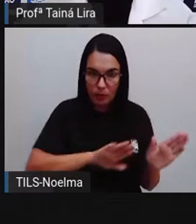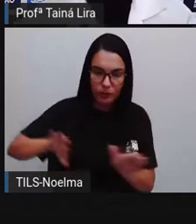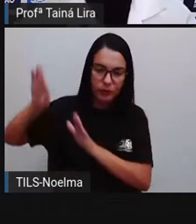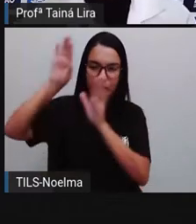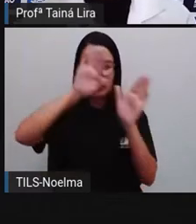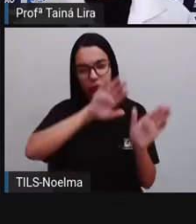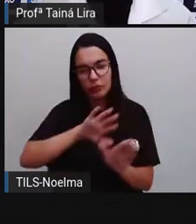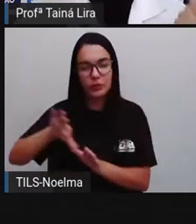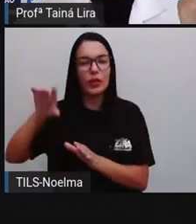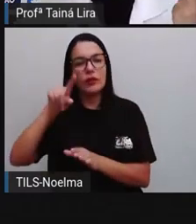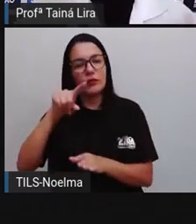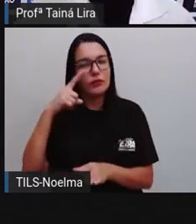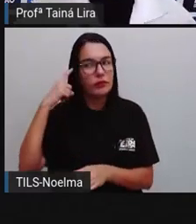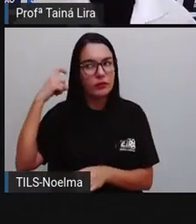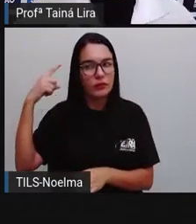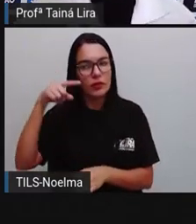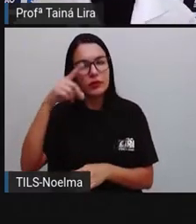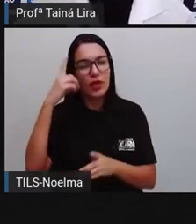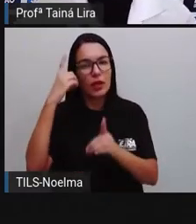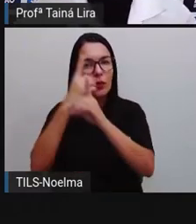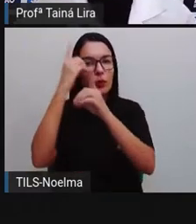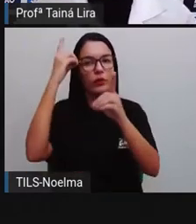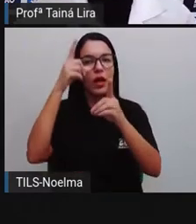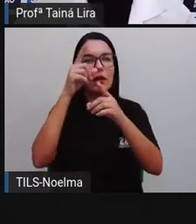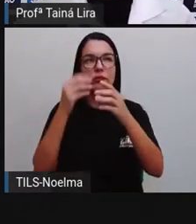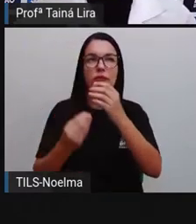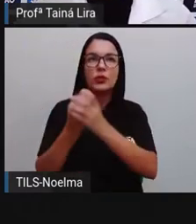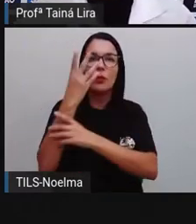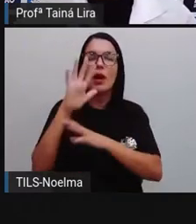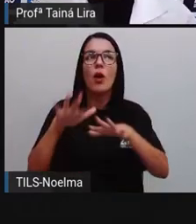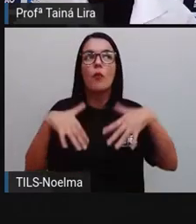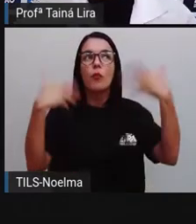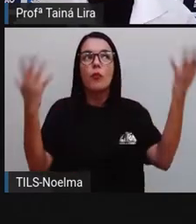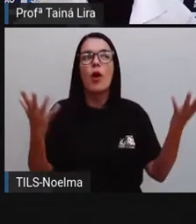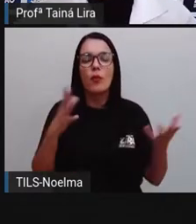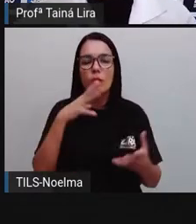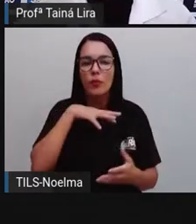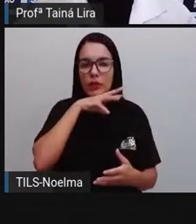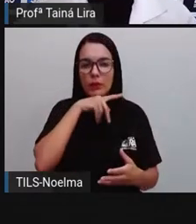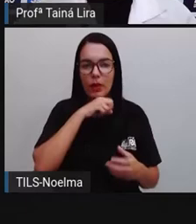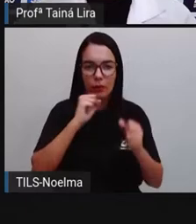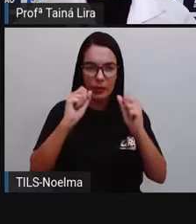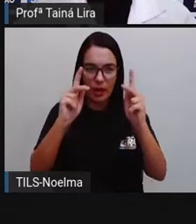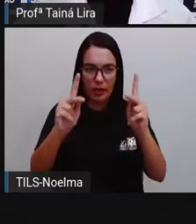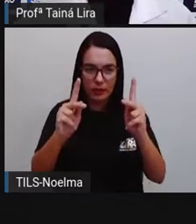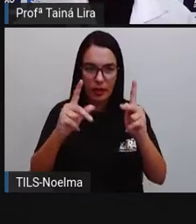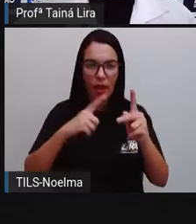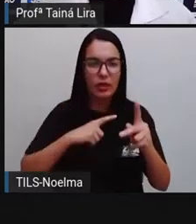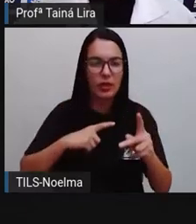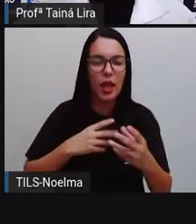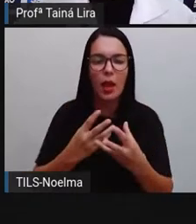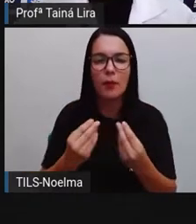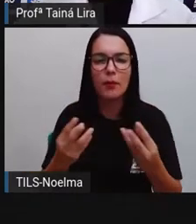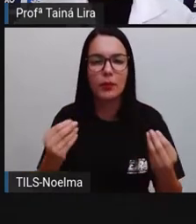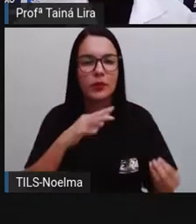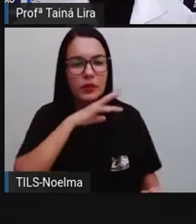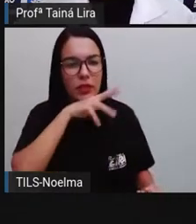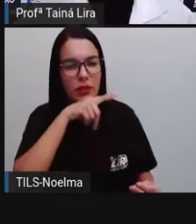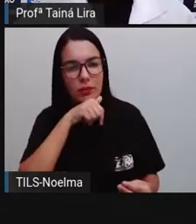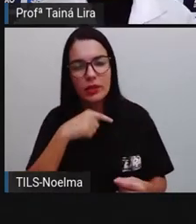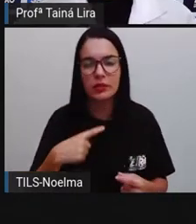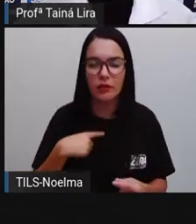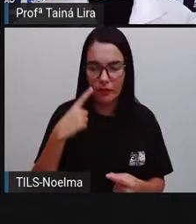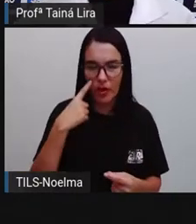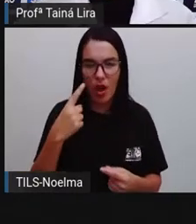Esses sons, e aí você vai tentar descobrir de qual animal é, tá bom? Então, tem vários animais aqui, nós vamos ver